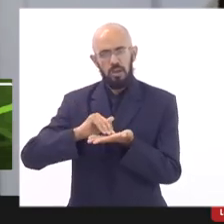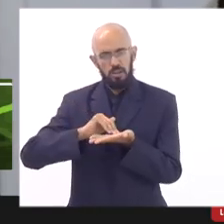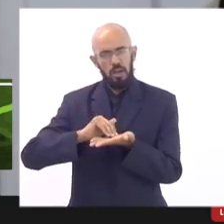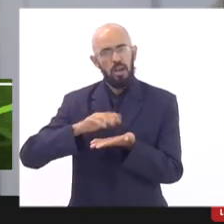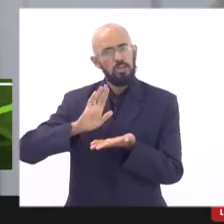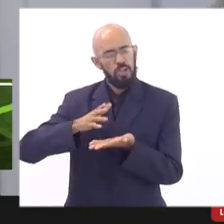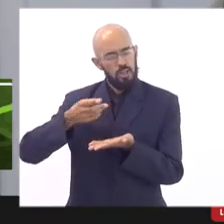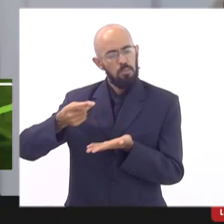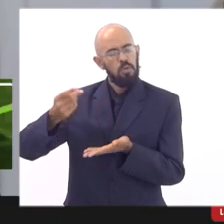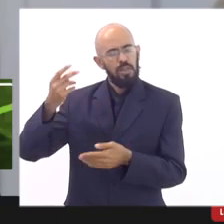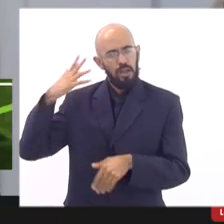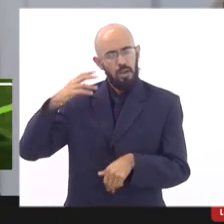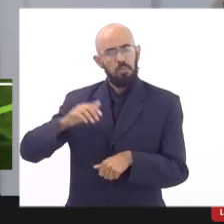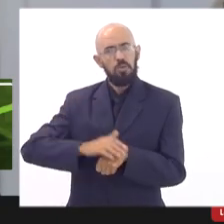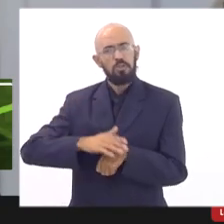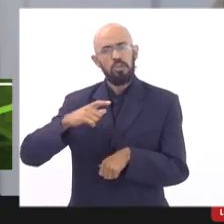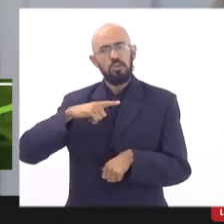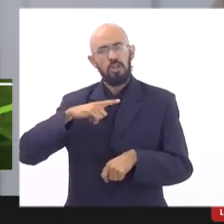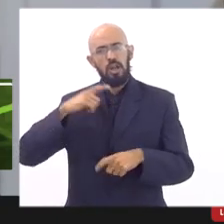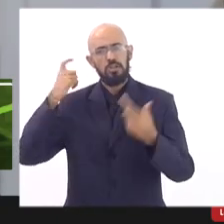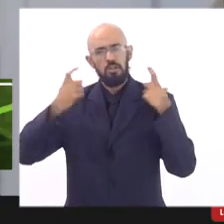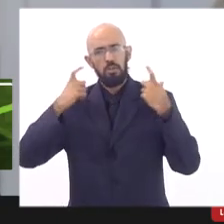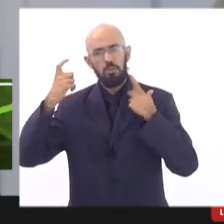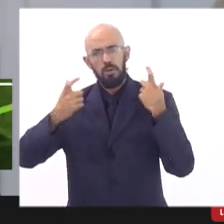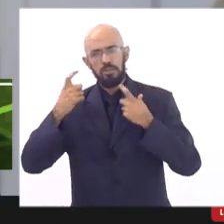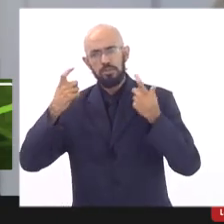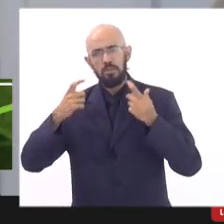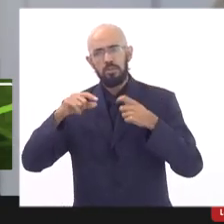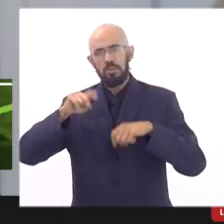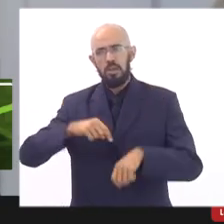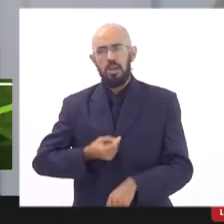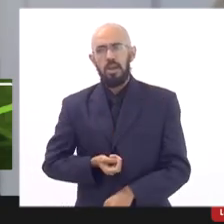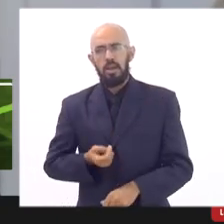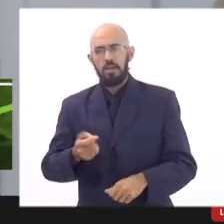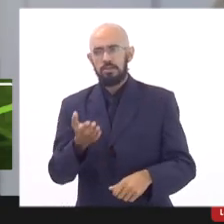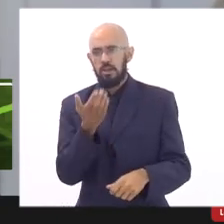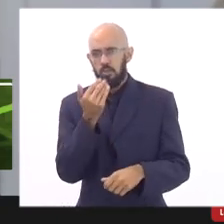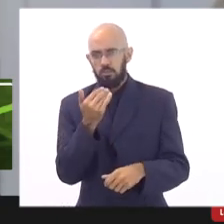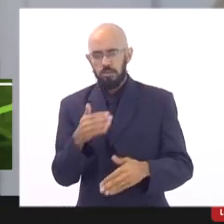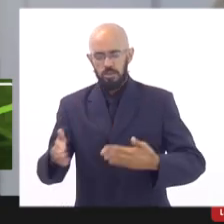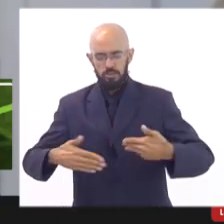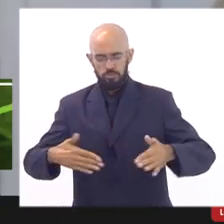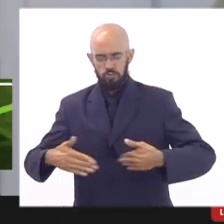a gente tem essa preocupação com os imutidos com os processados a gente compra